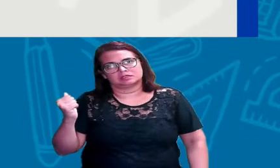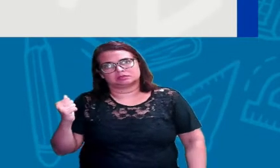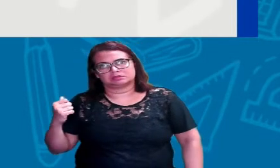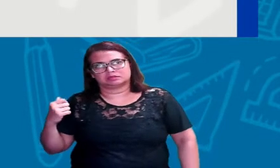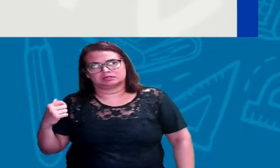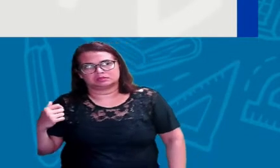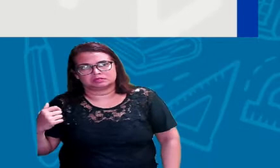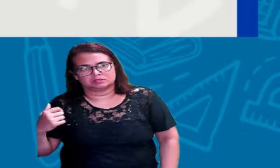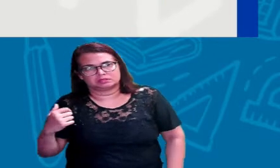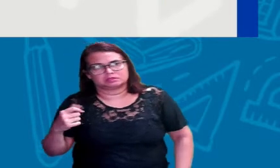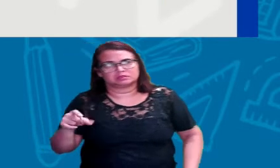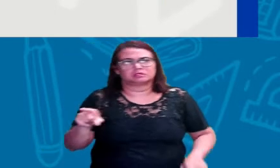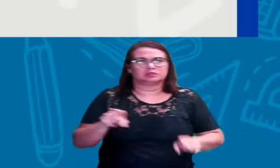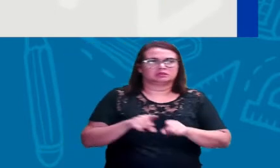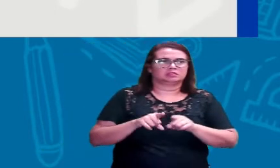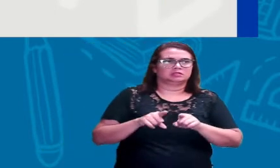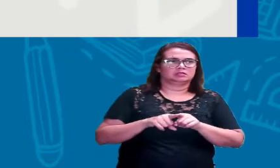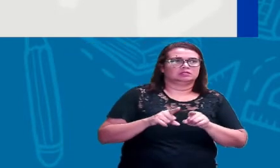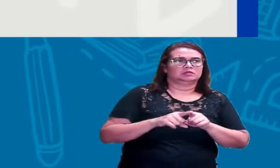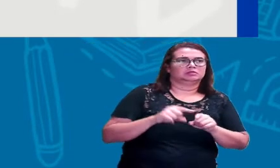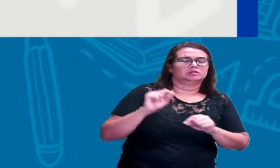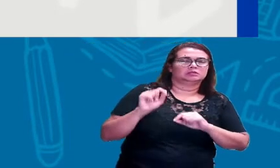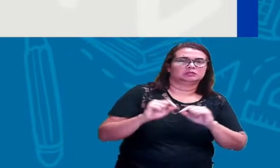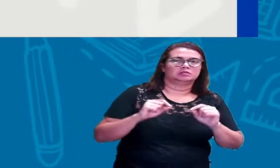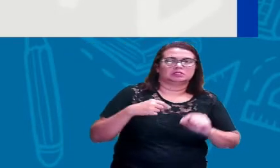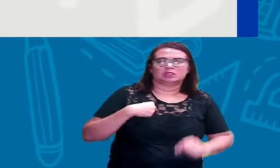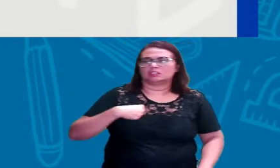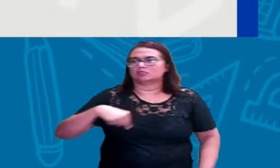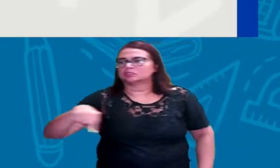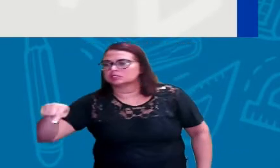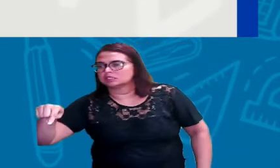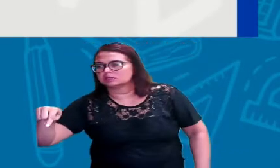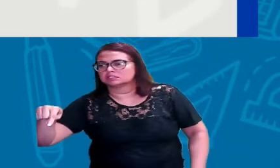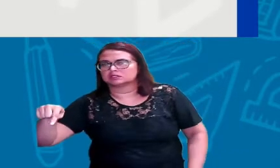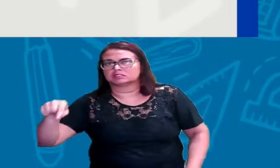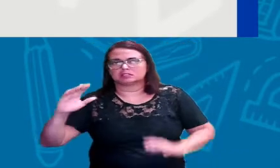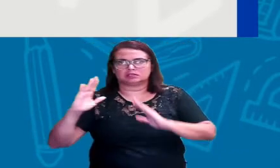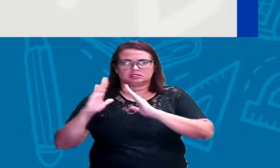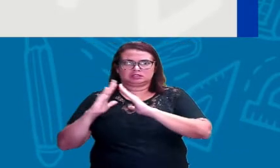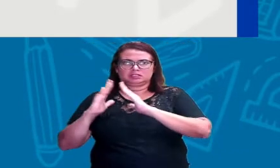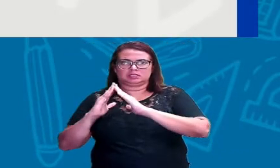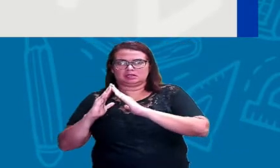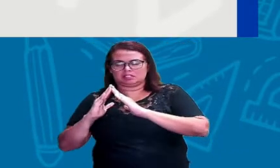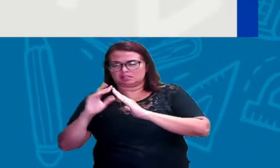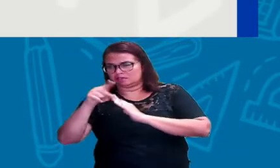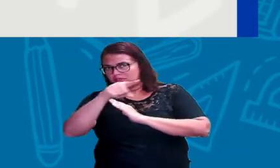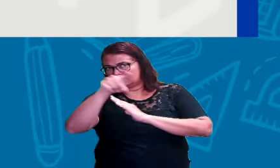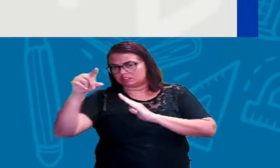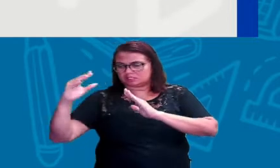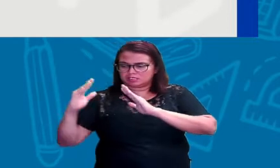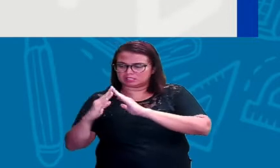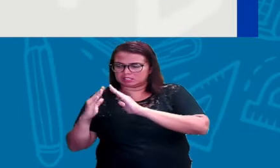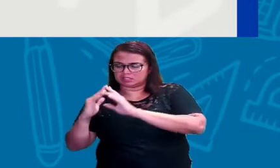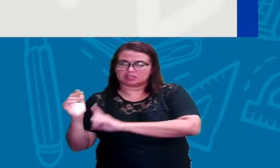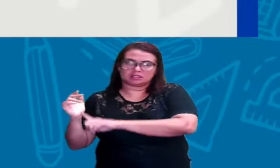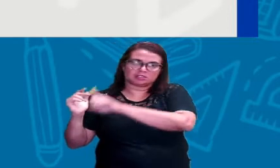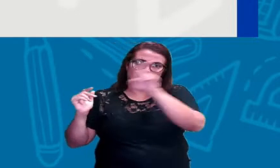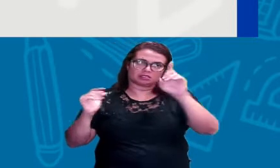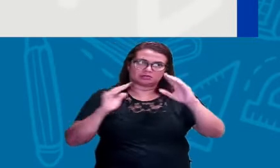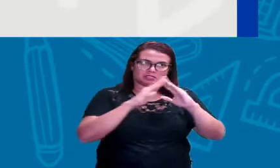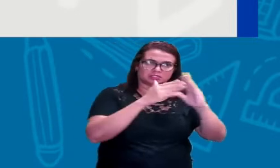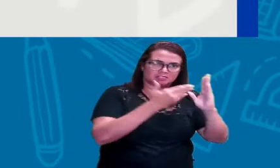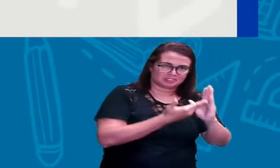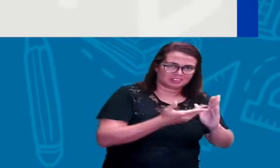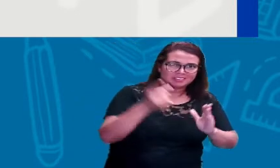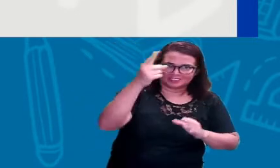guardou. E até as informações de sair de uma localização para outra, da sua casa para a escola. Que eu sei que as aulas já começaram, você está